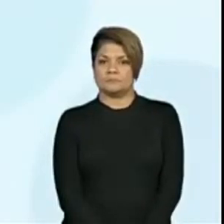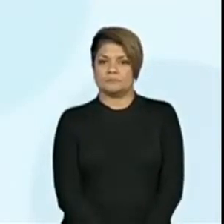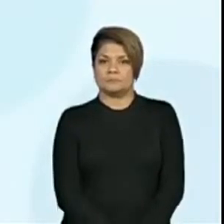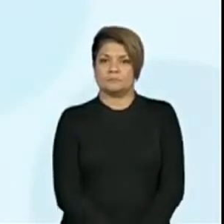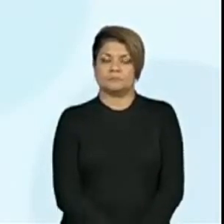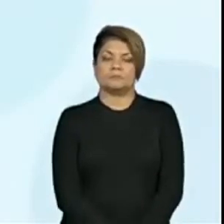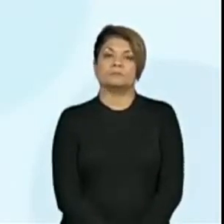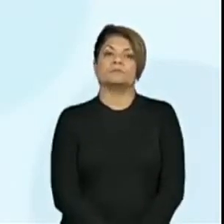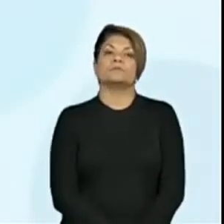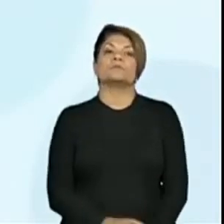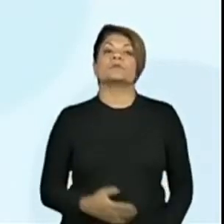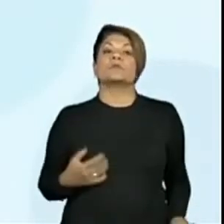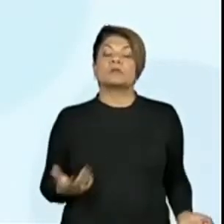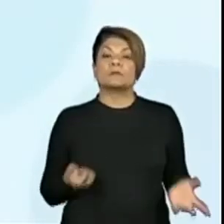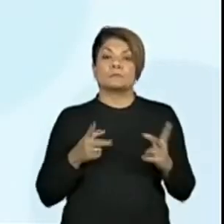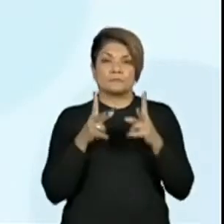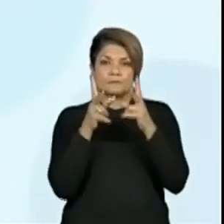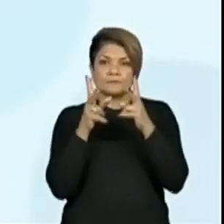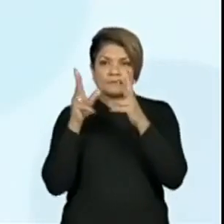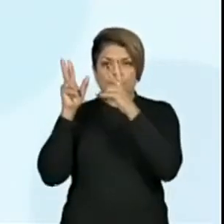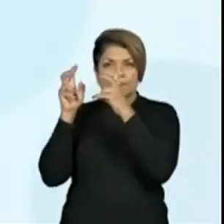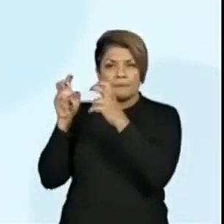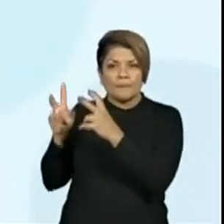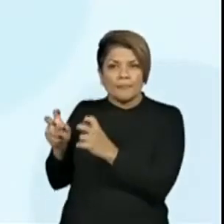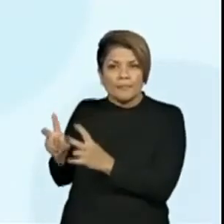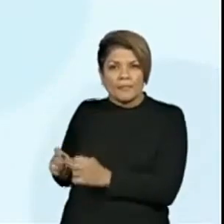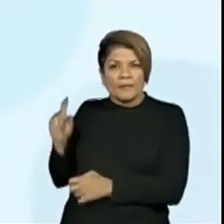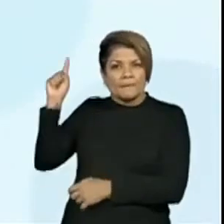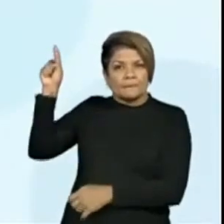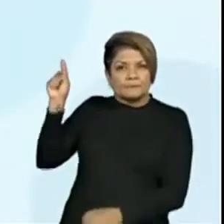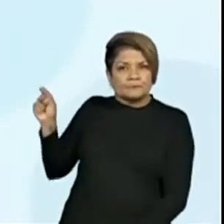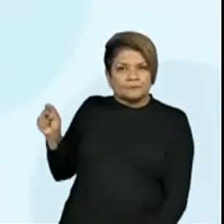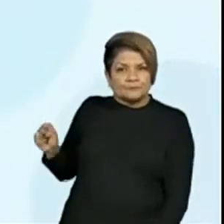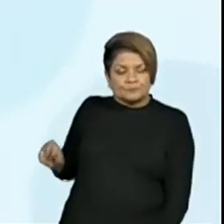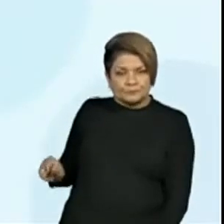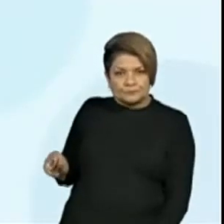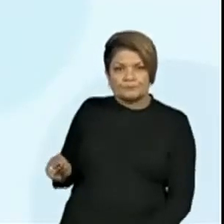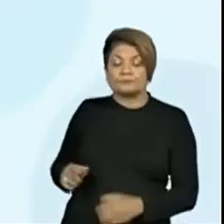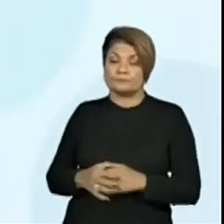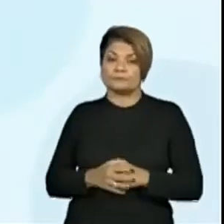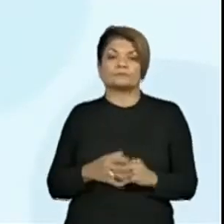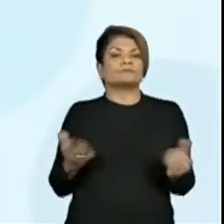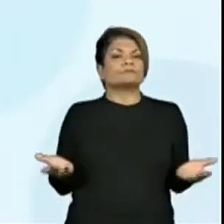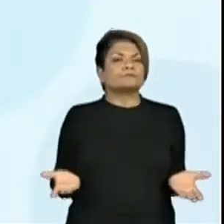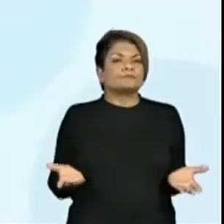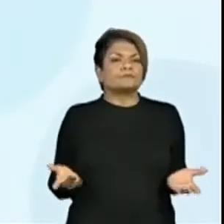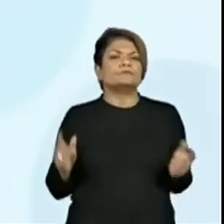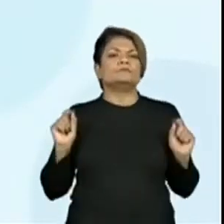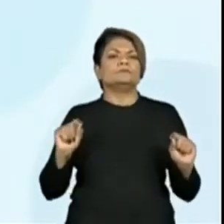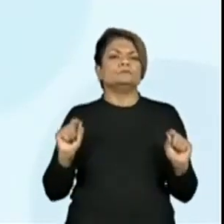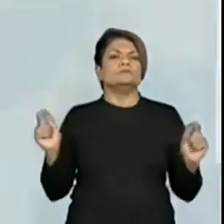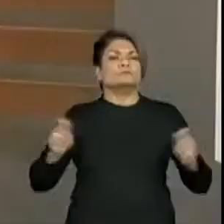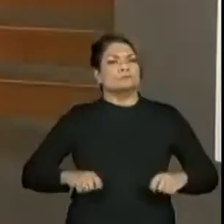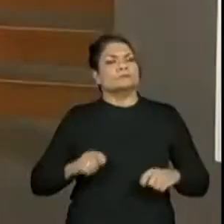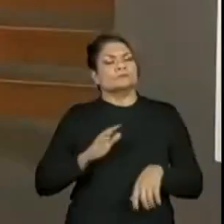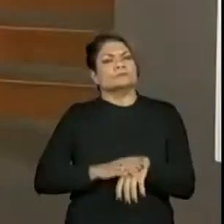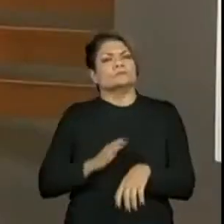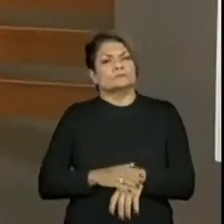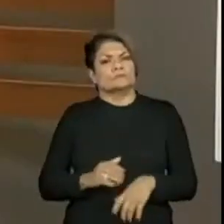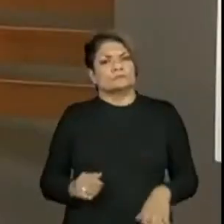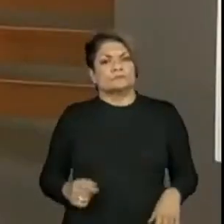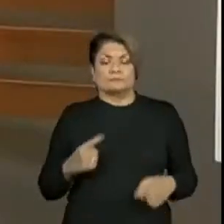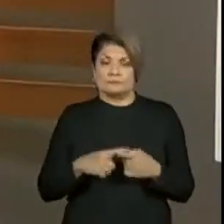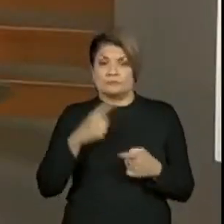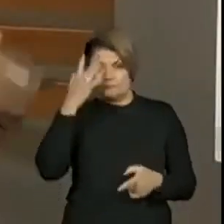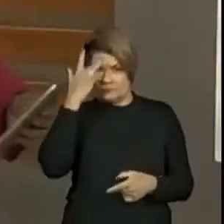Olha só. Percebendo esses detalhes, essas referências. E aí? O que a gente pode fazer? Porque amanhã a gente vai ter que